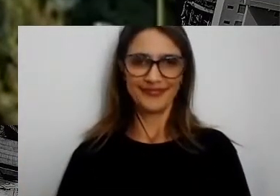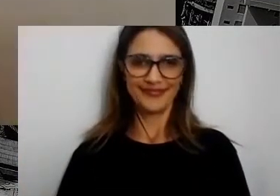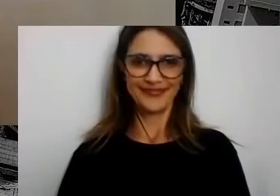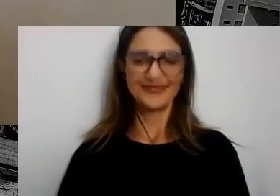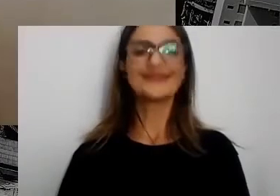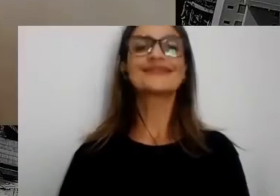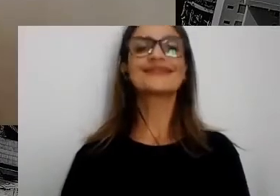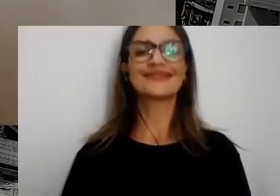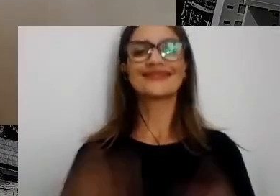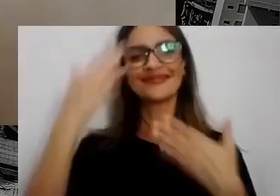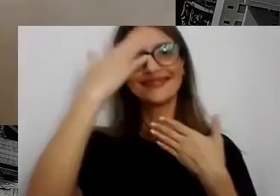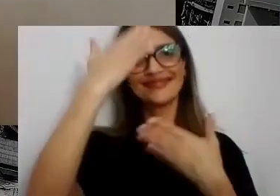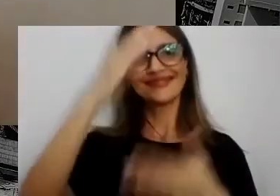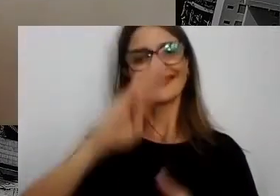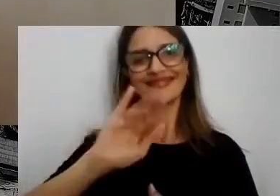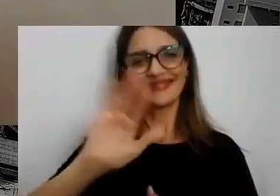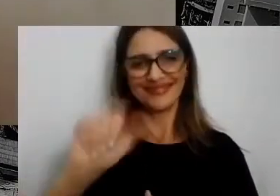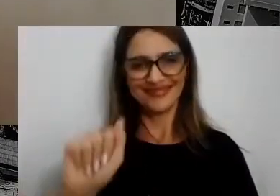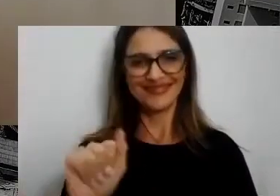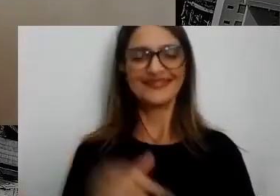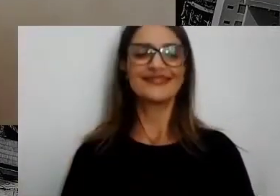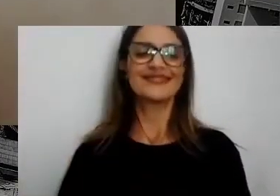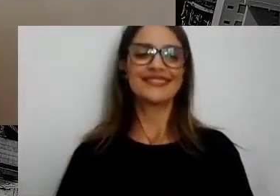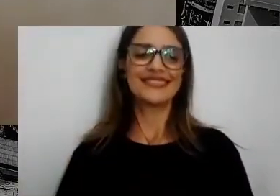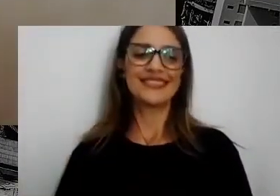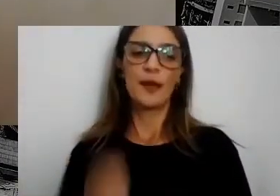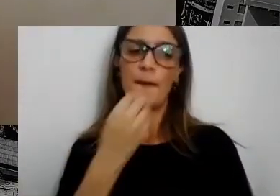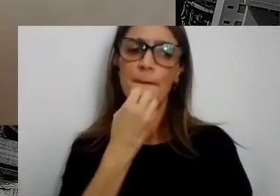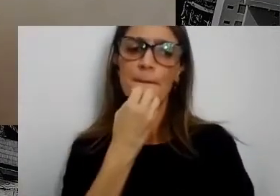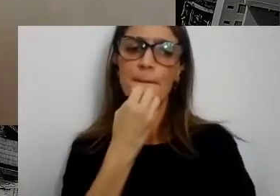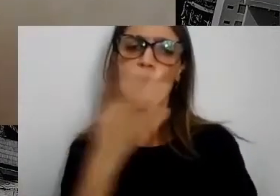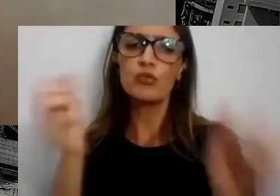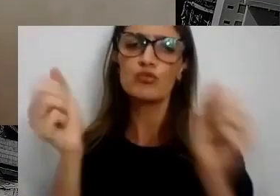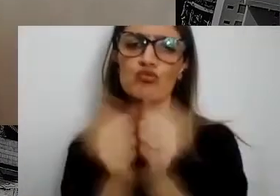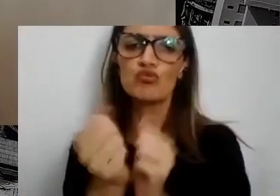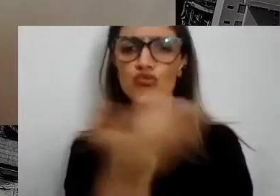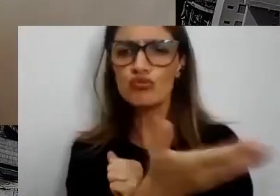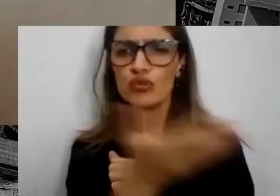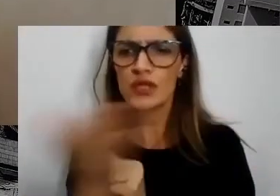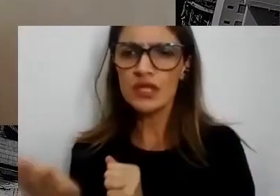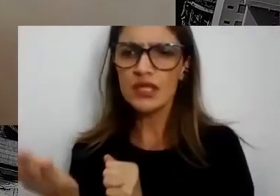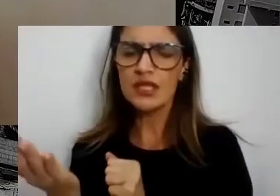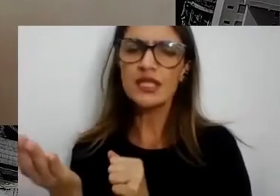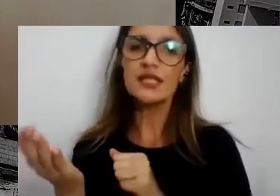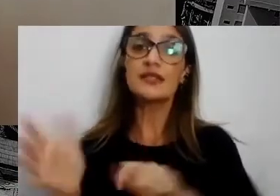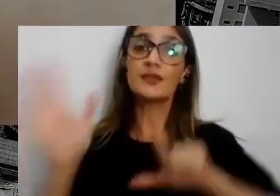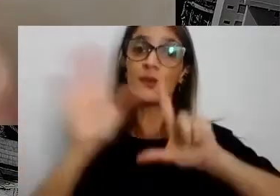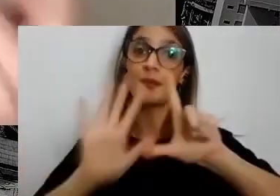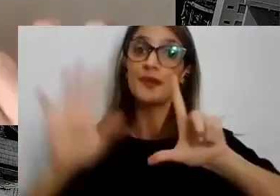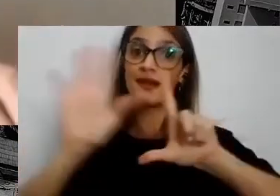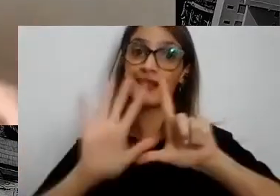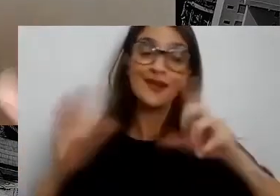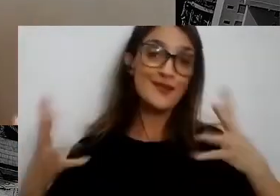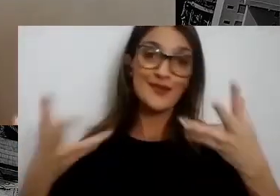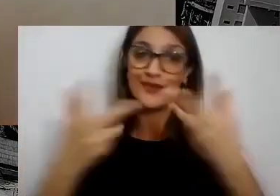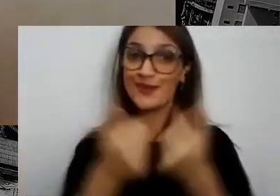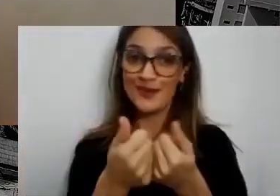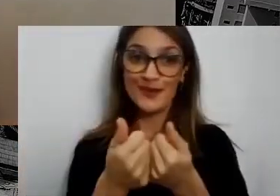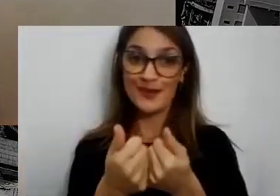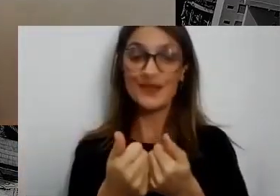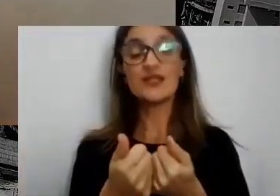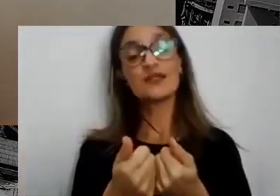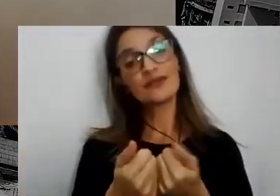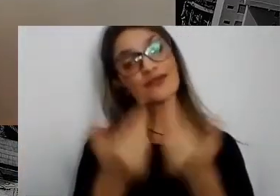Obrigada, Beatriz. Bem, foi muito bom estar com vocês, esse painel foi muito rico. Queria deixar também para quem está nos